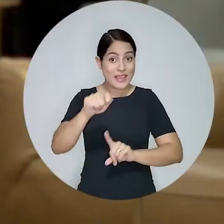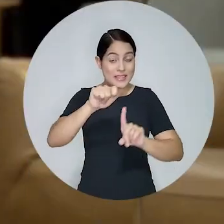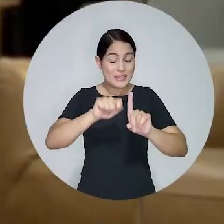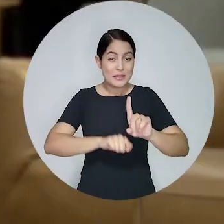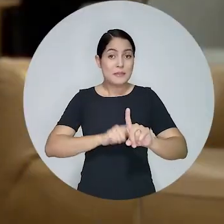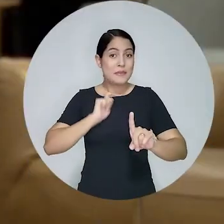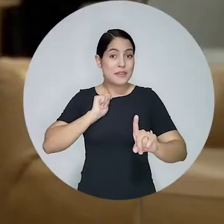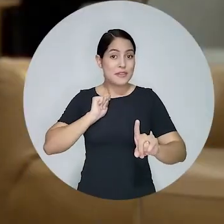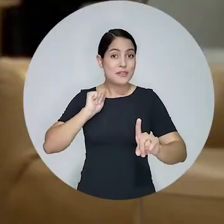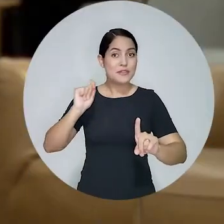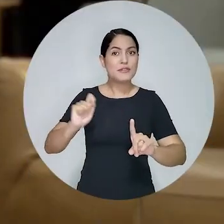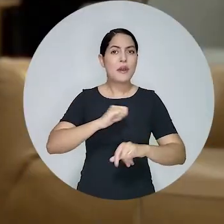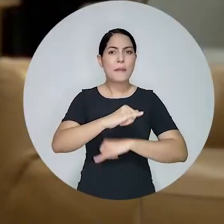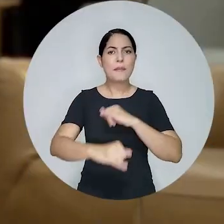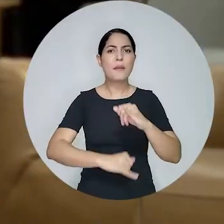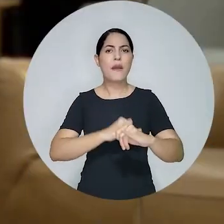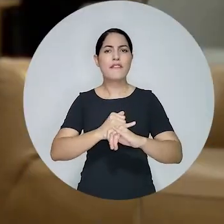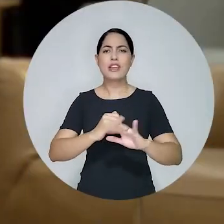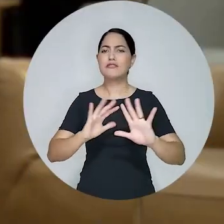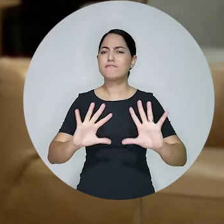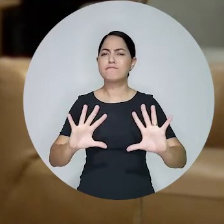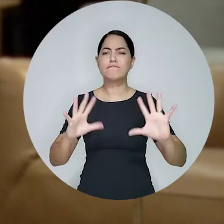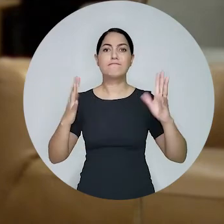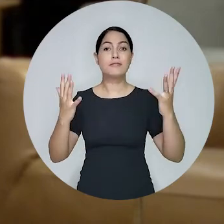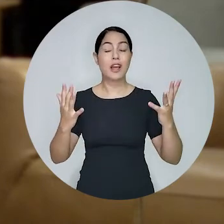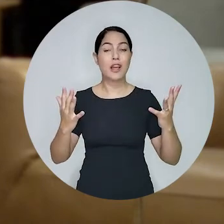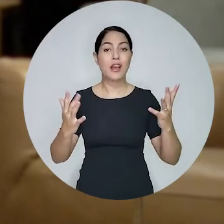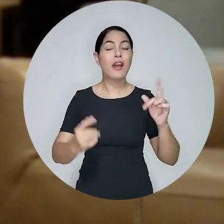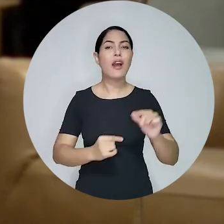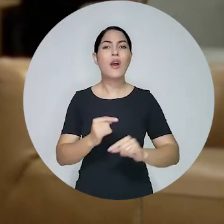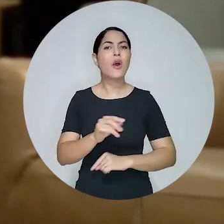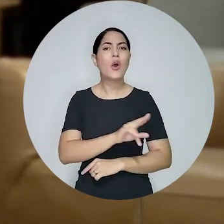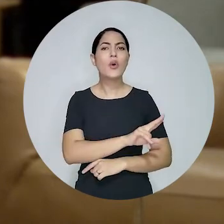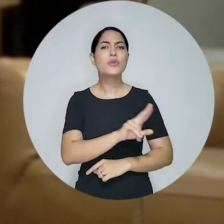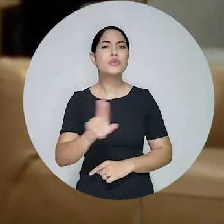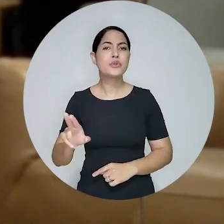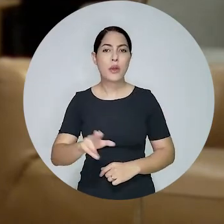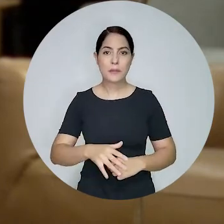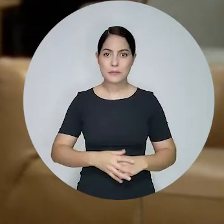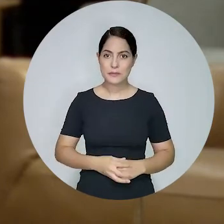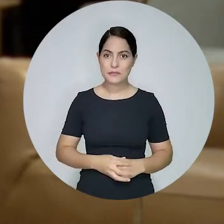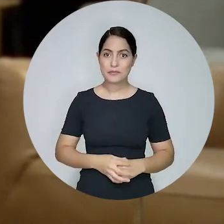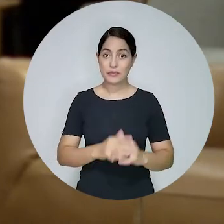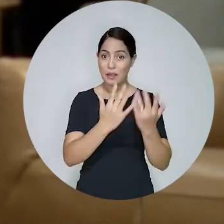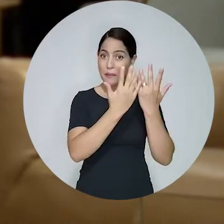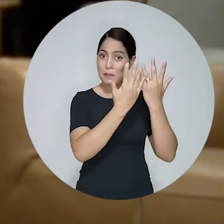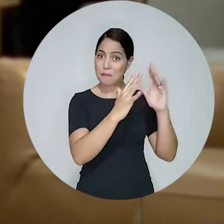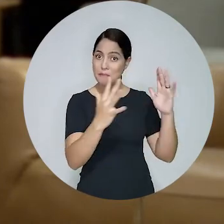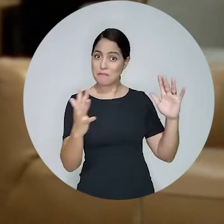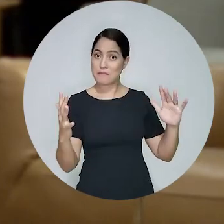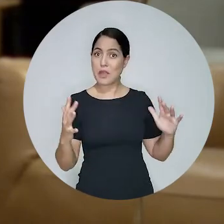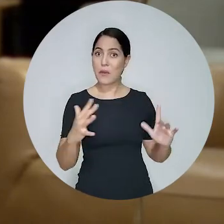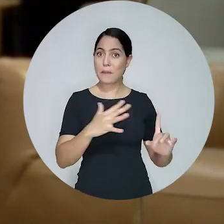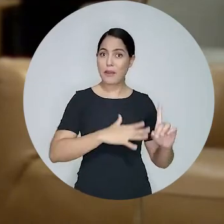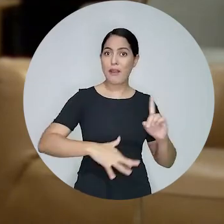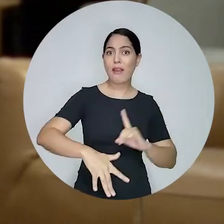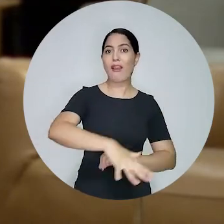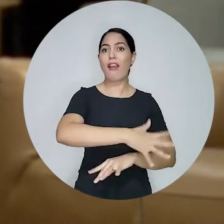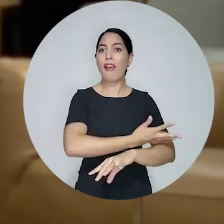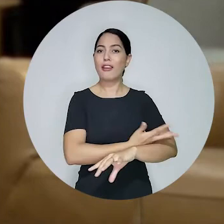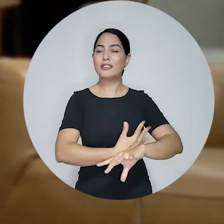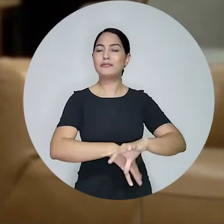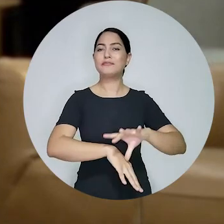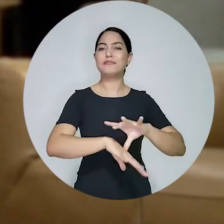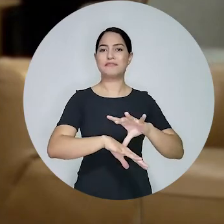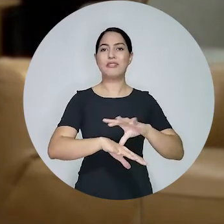realizou neste mês um evento virtual voltado aos advogados e advogadas de todo o país intitulado Meio Ambiente